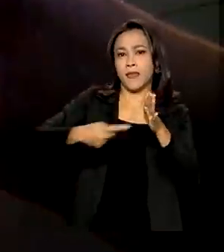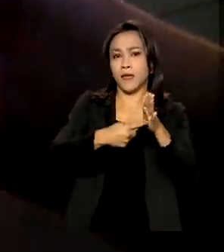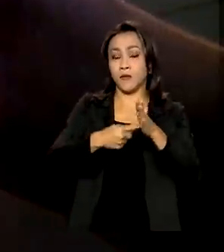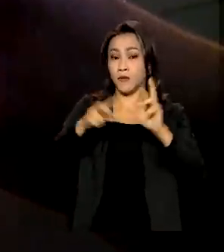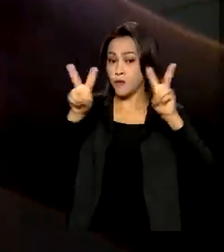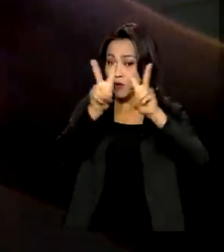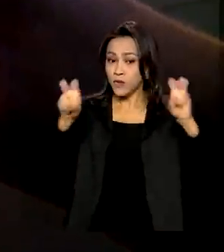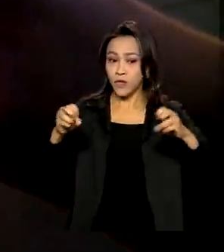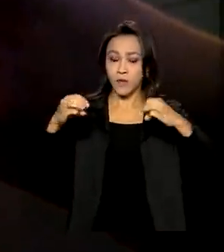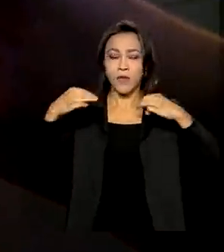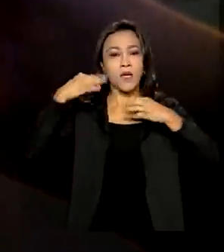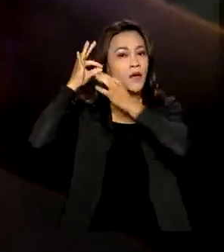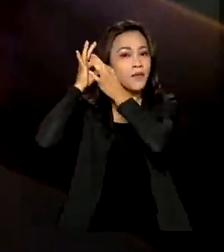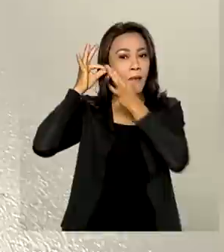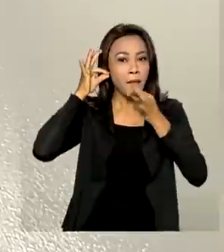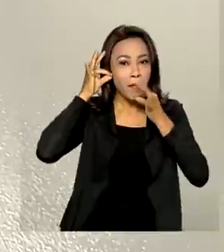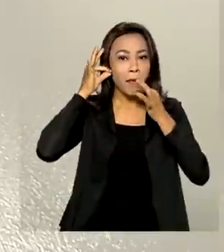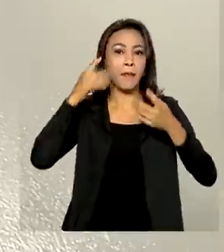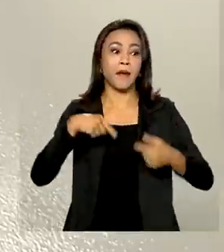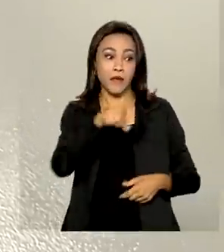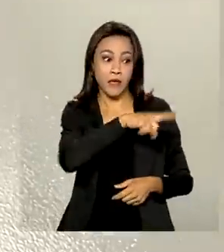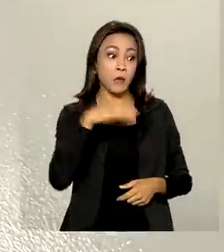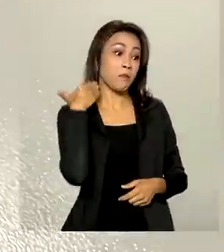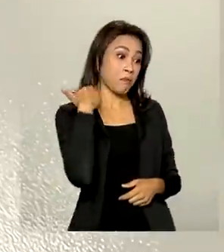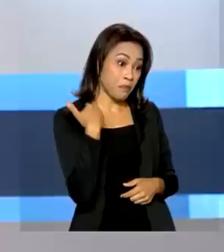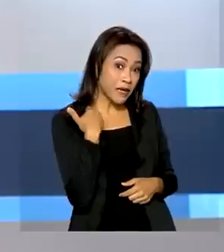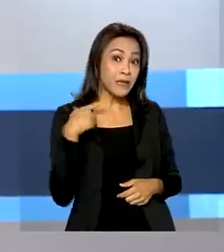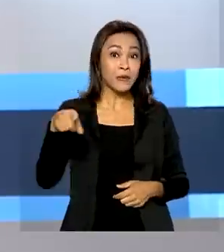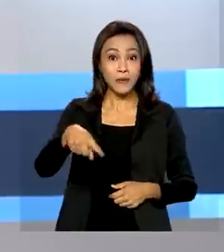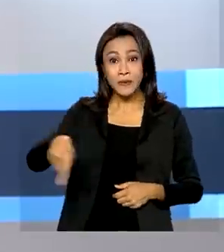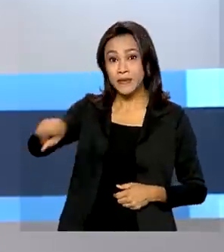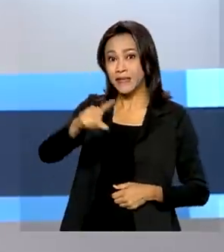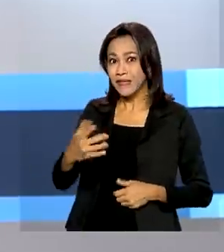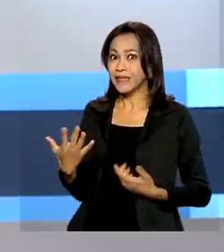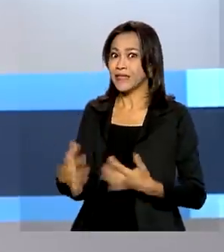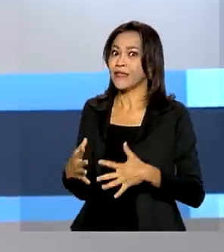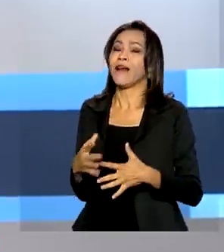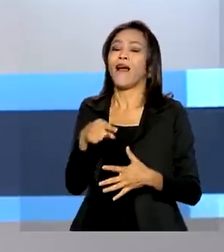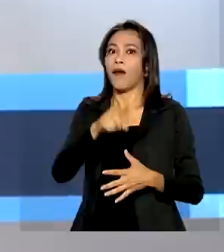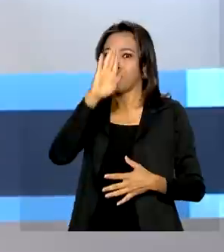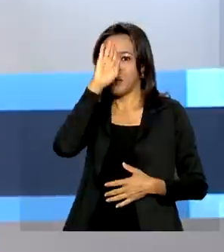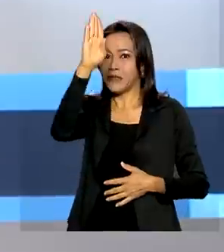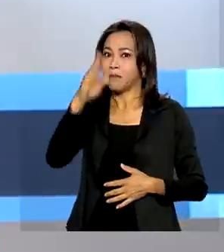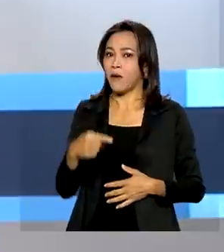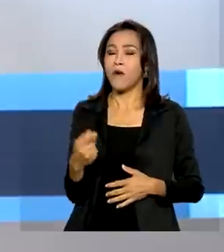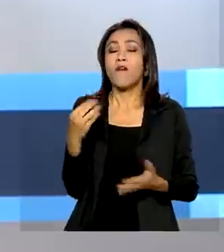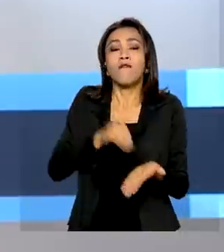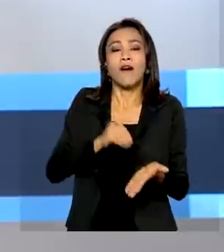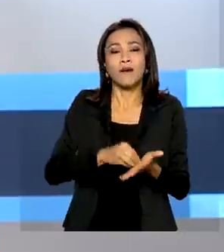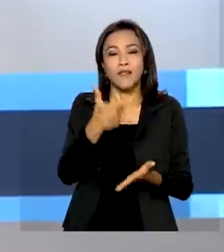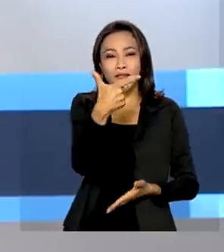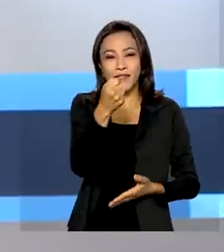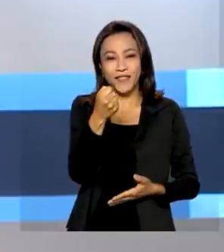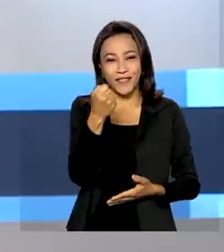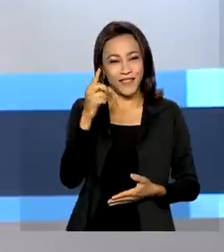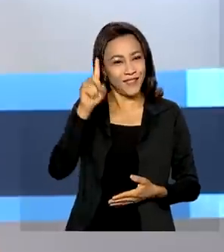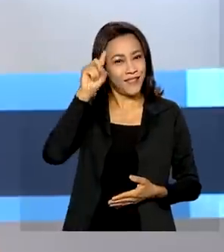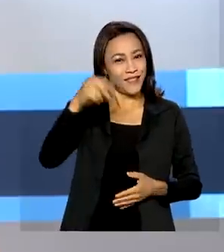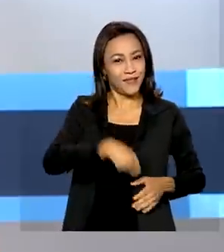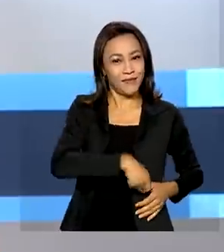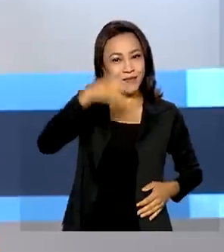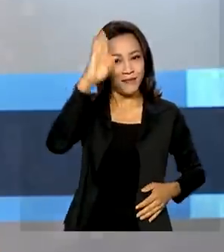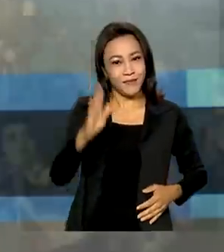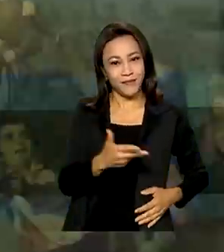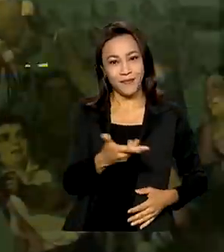telefonia, bancos e financeiras lideram esse ranking. E faltam 20 dias para o bicentenário da independência do